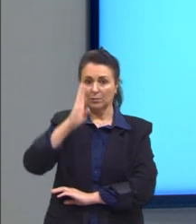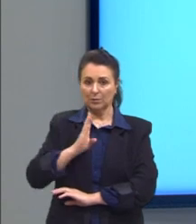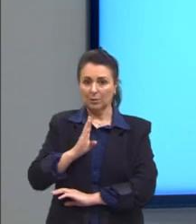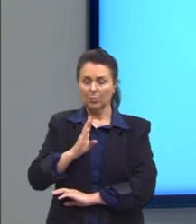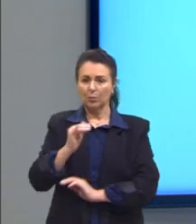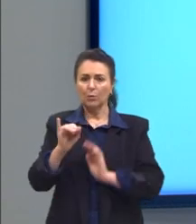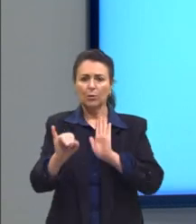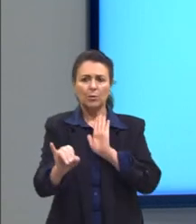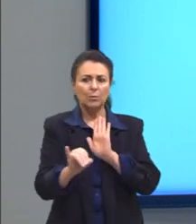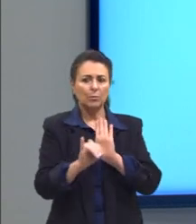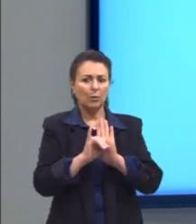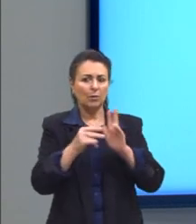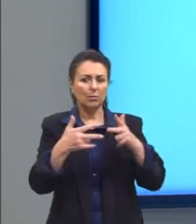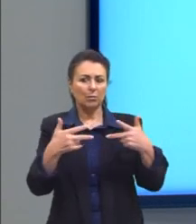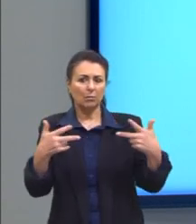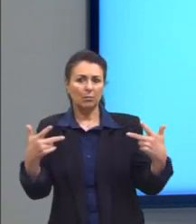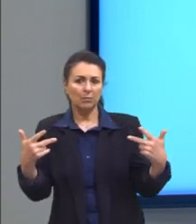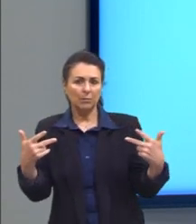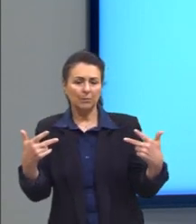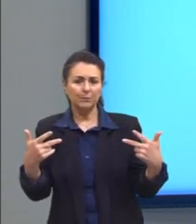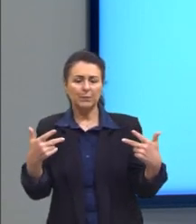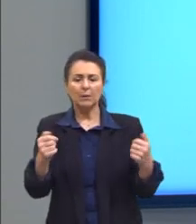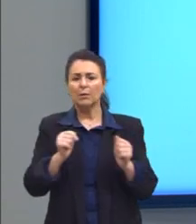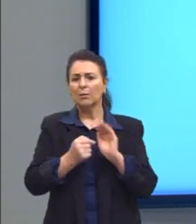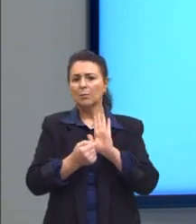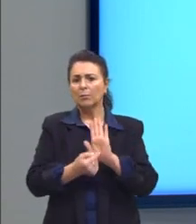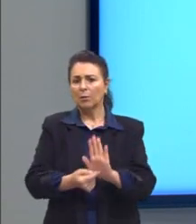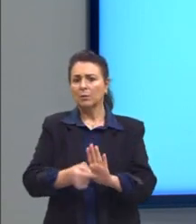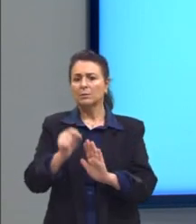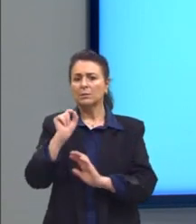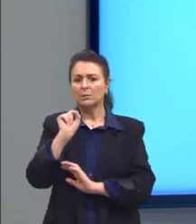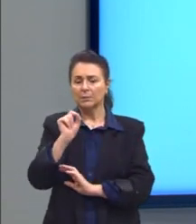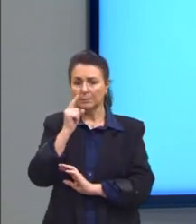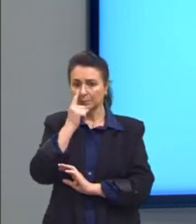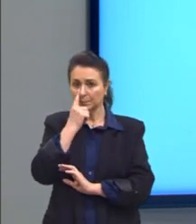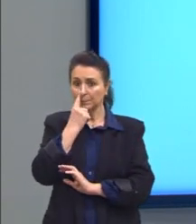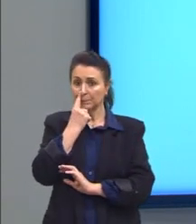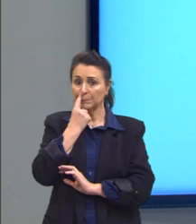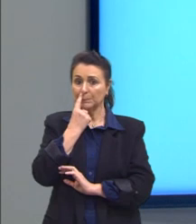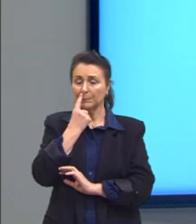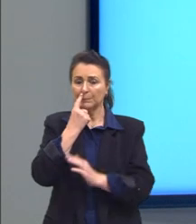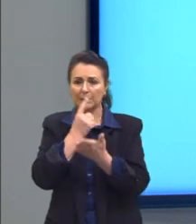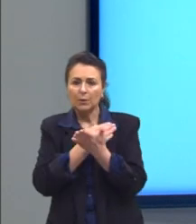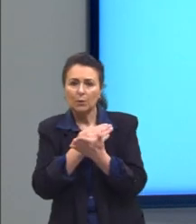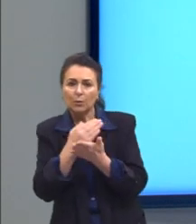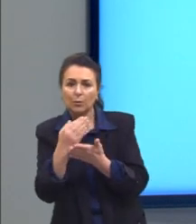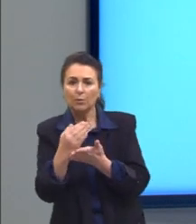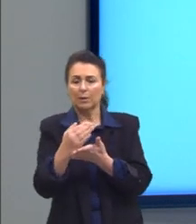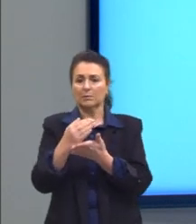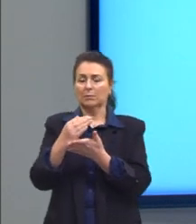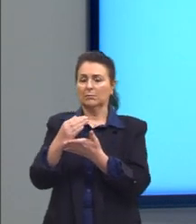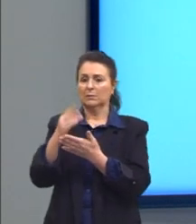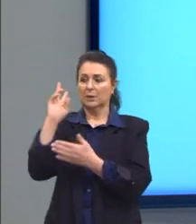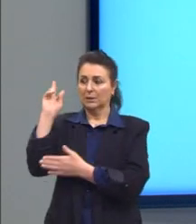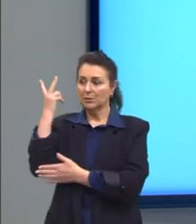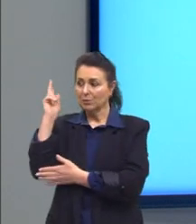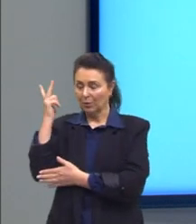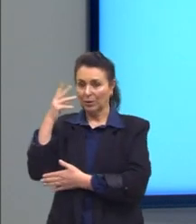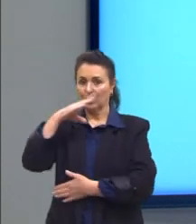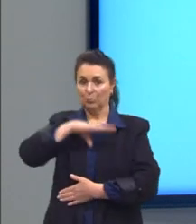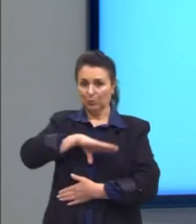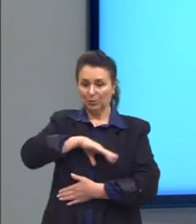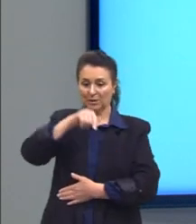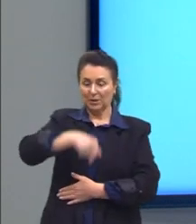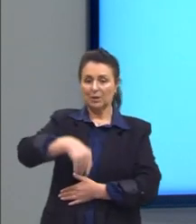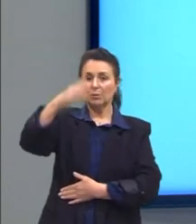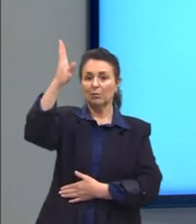identidade nacional a partir desse breve histórico da língua portuguesa